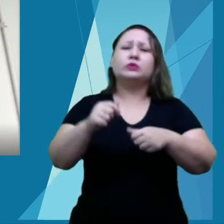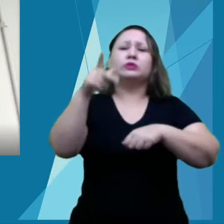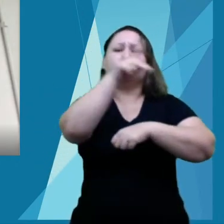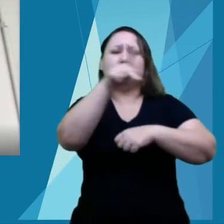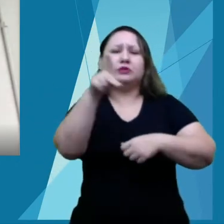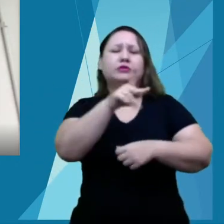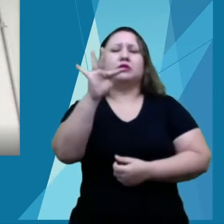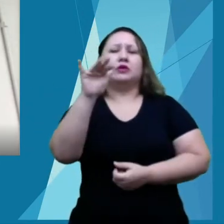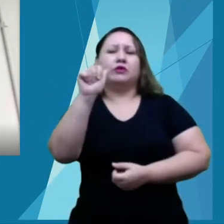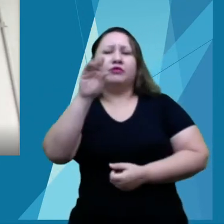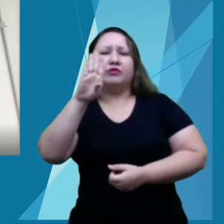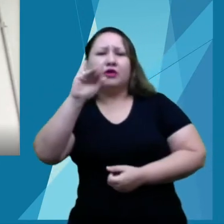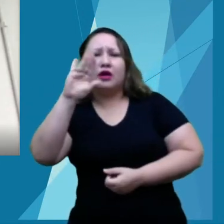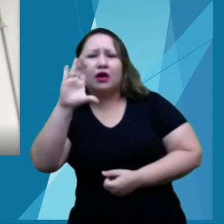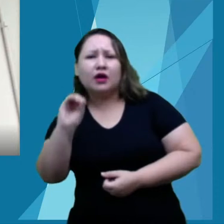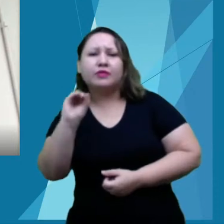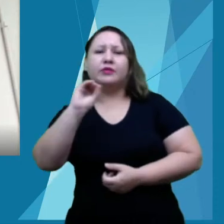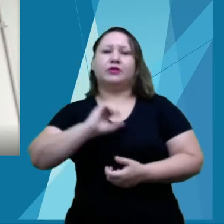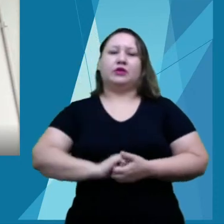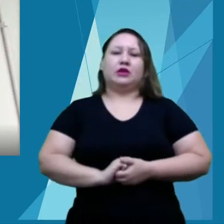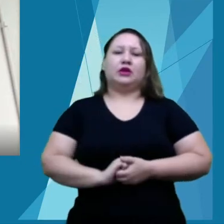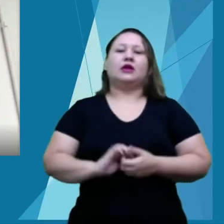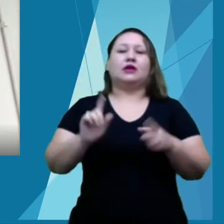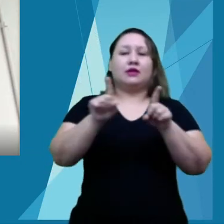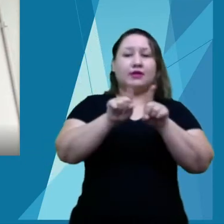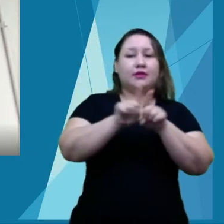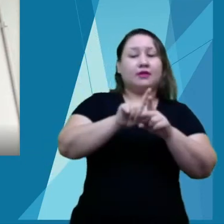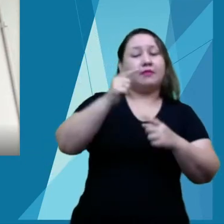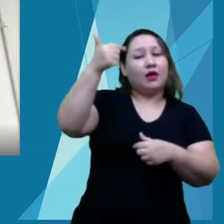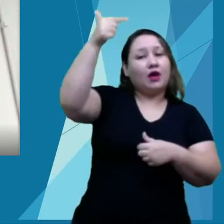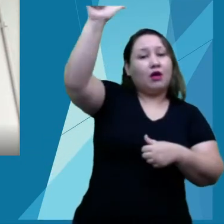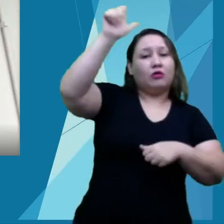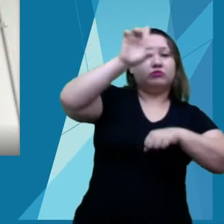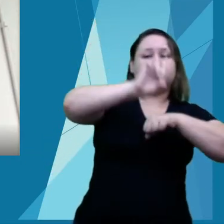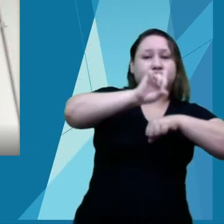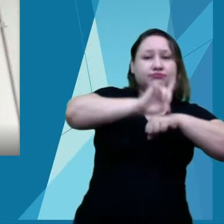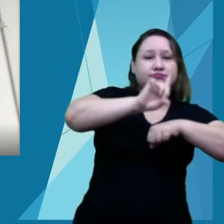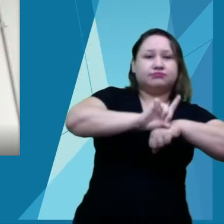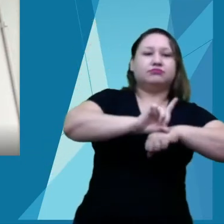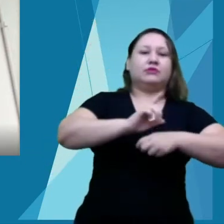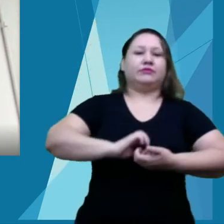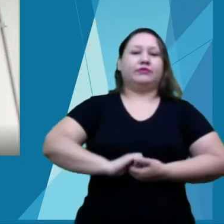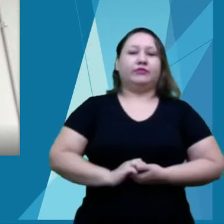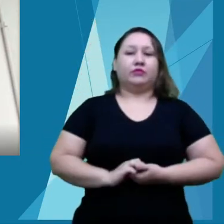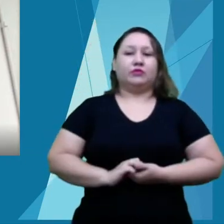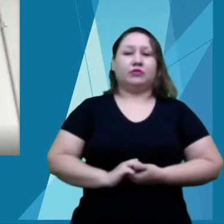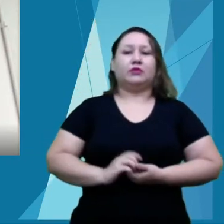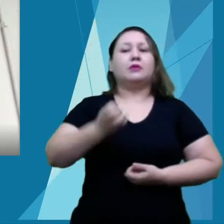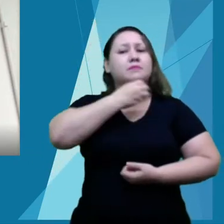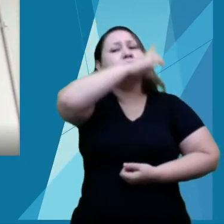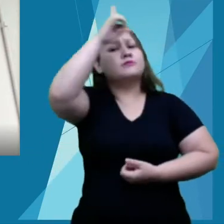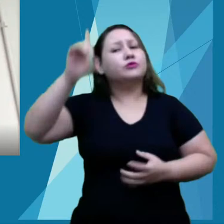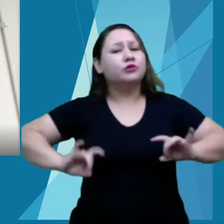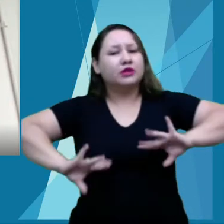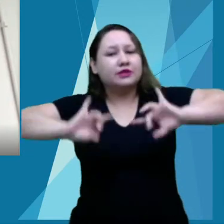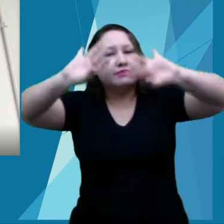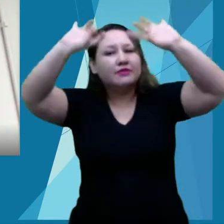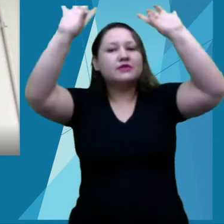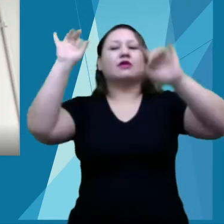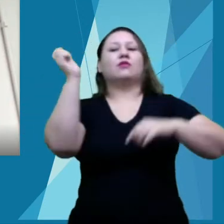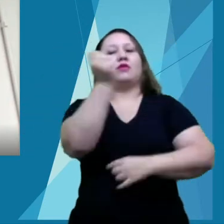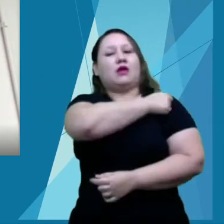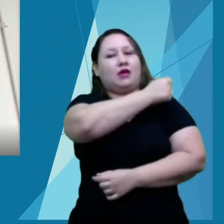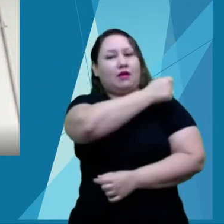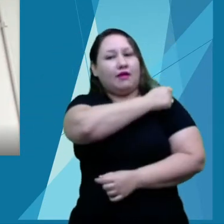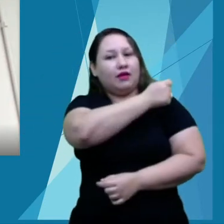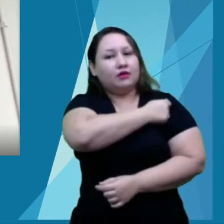Stock, e também a Kelly Maia, diretora da IFAC. Meu bom dia especial aos estudantes,